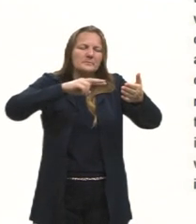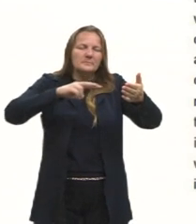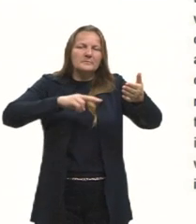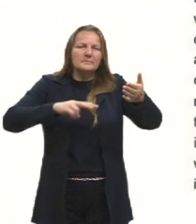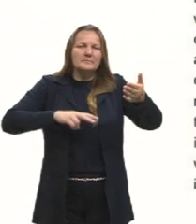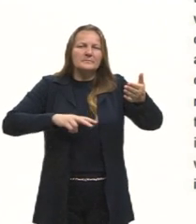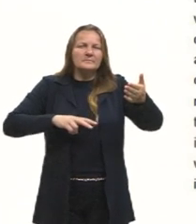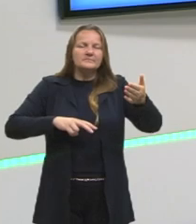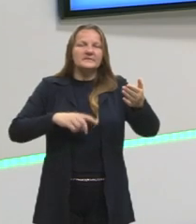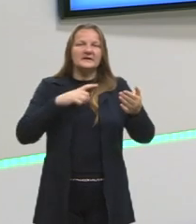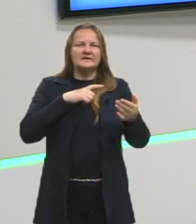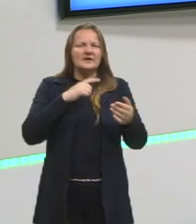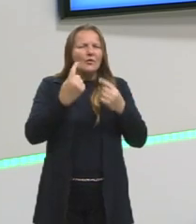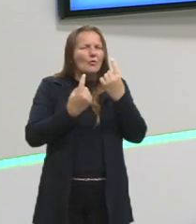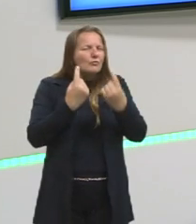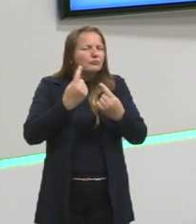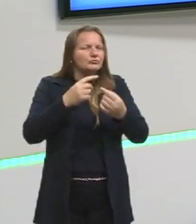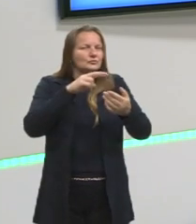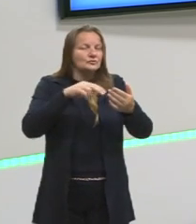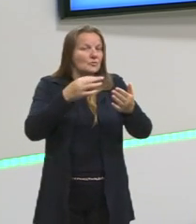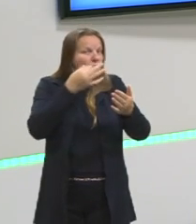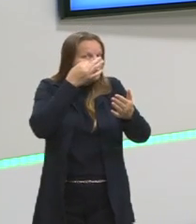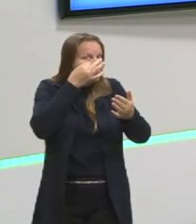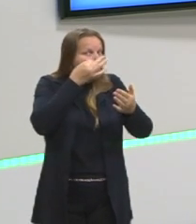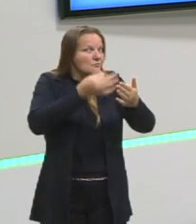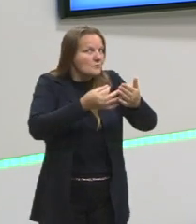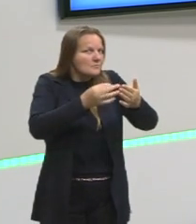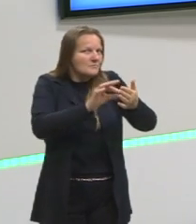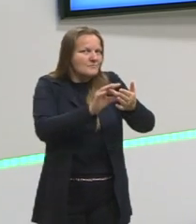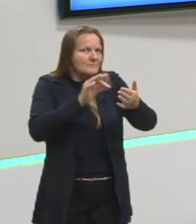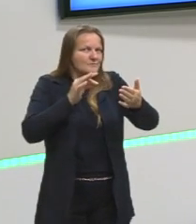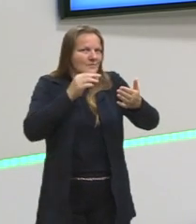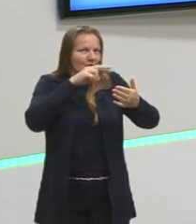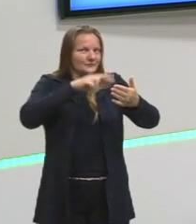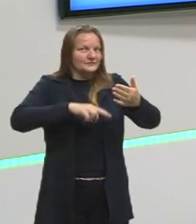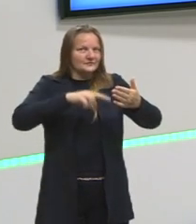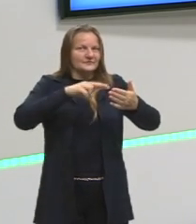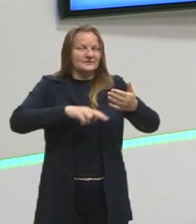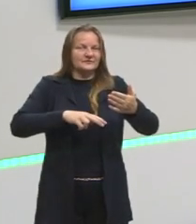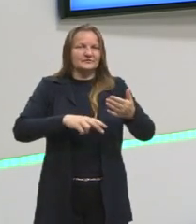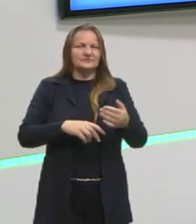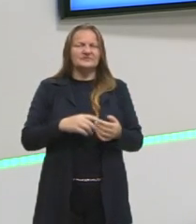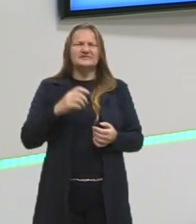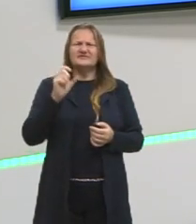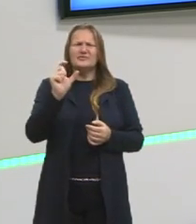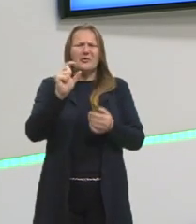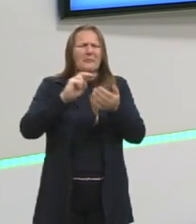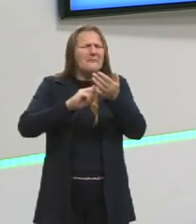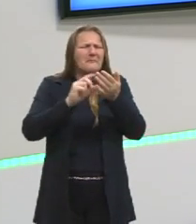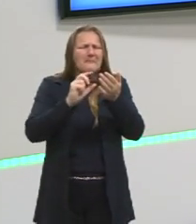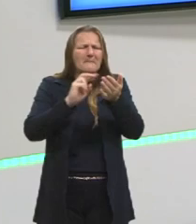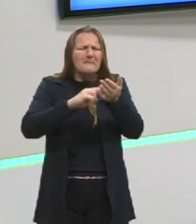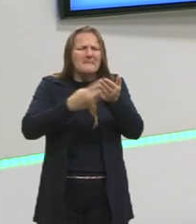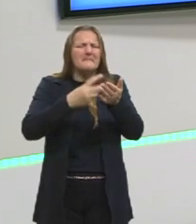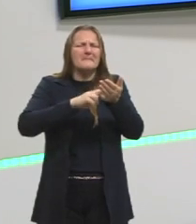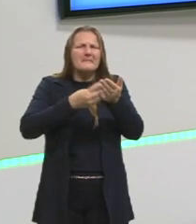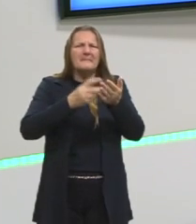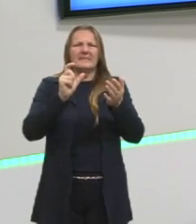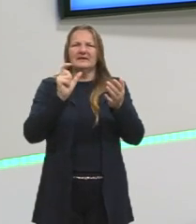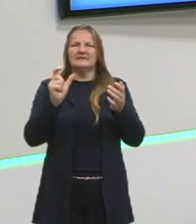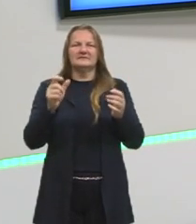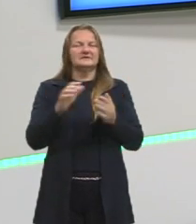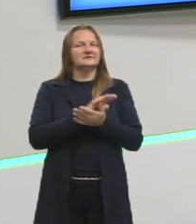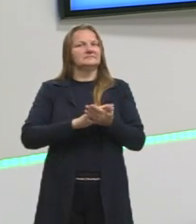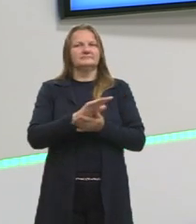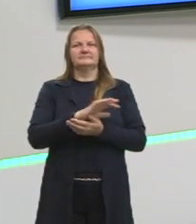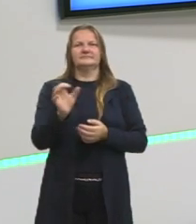se tem alguma coisa ali que nos chama atenção e não ir para a tradução direto, não esqueçam disso, a gente não vai direto para